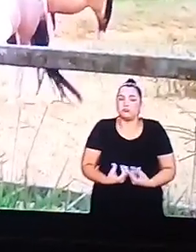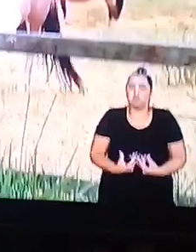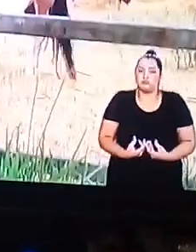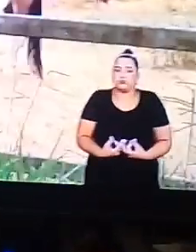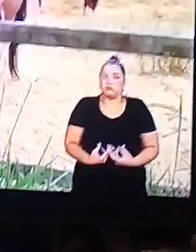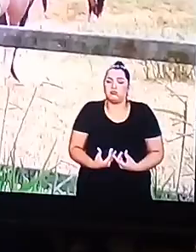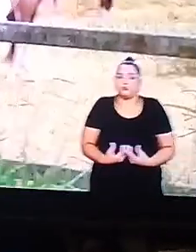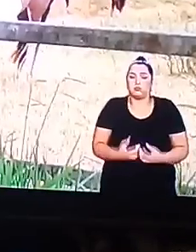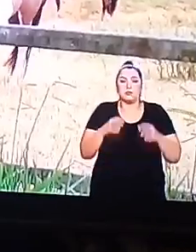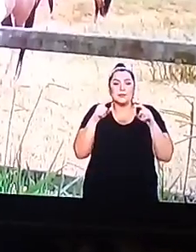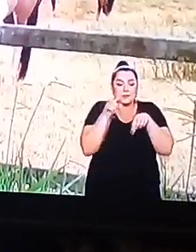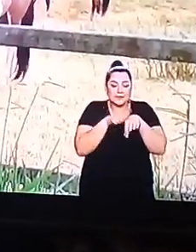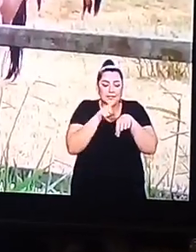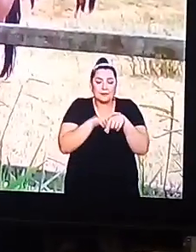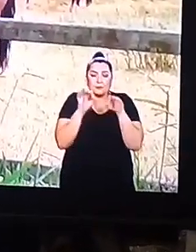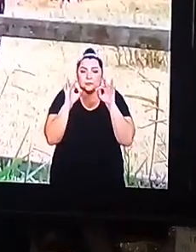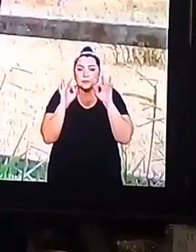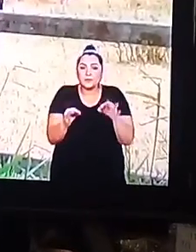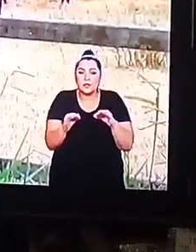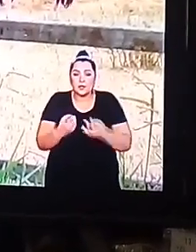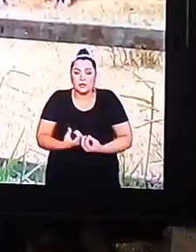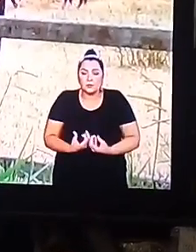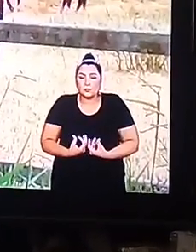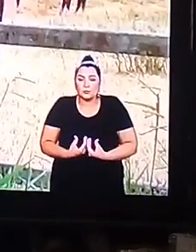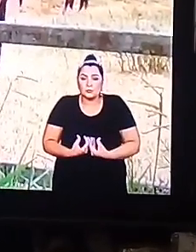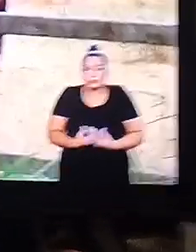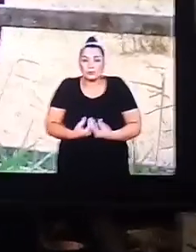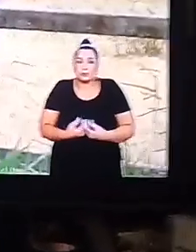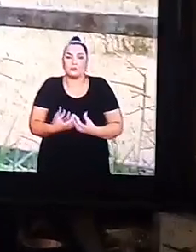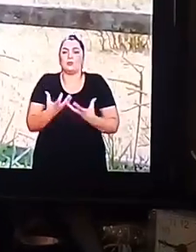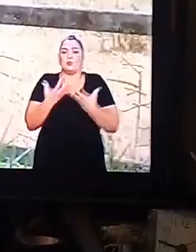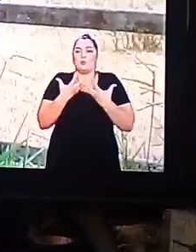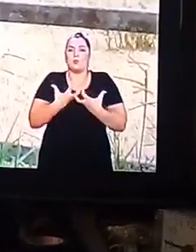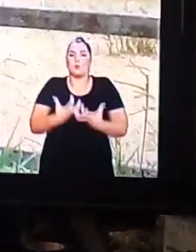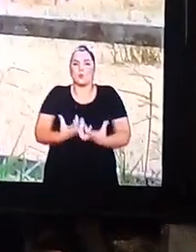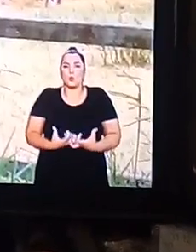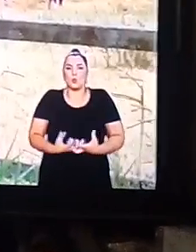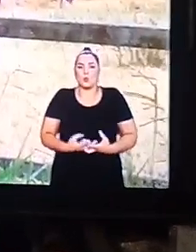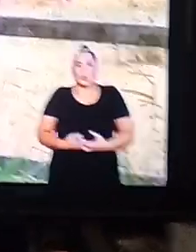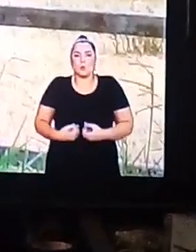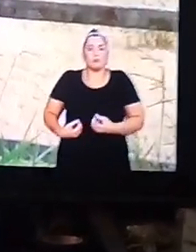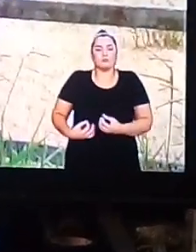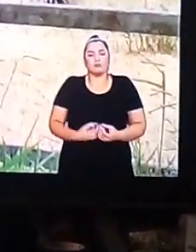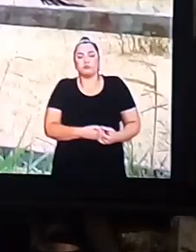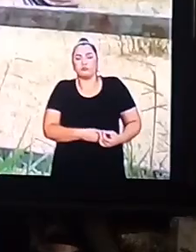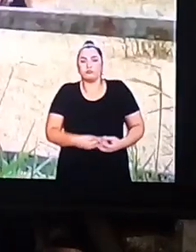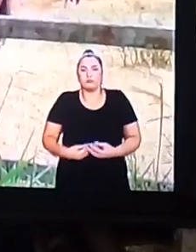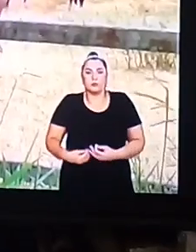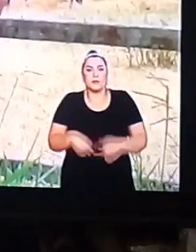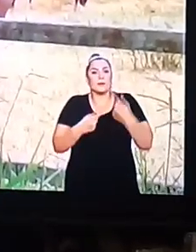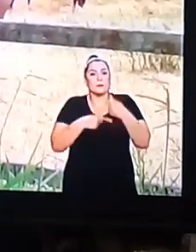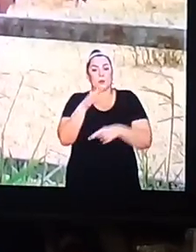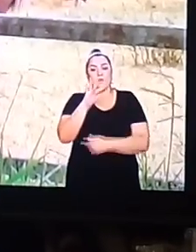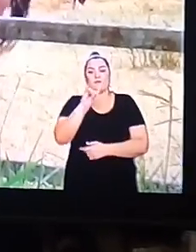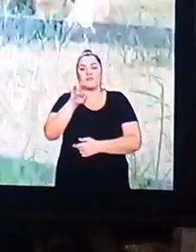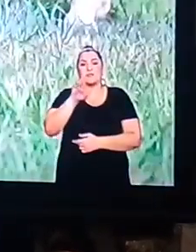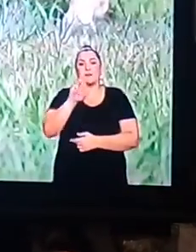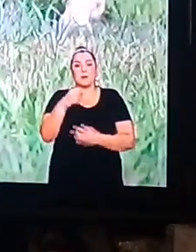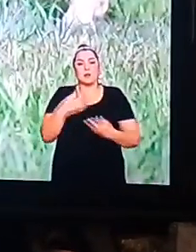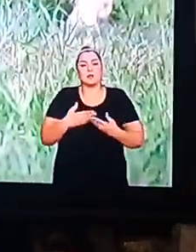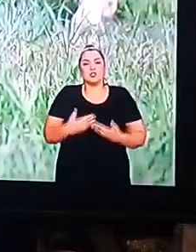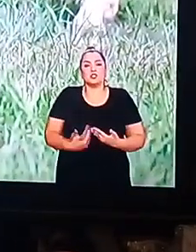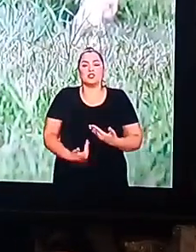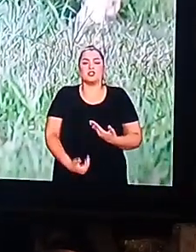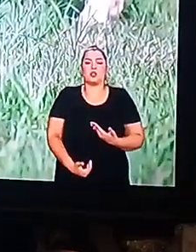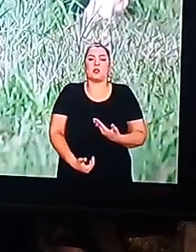Não posso provar Mas tudo bem Mas o tu... Nossa,